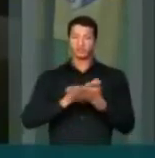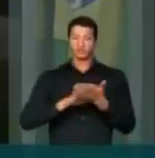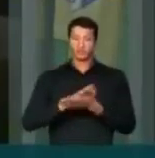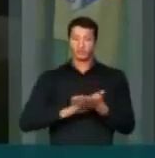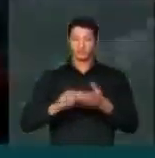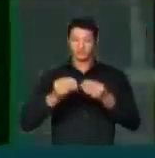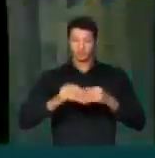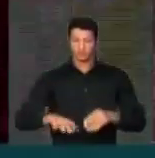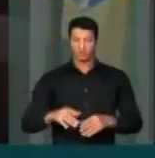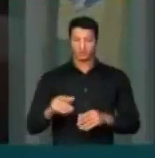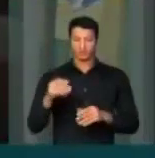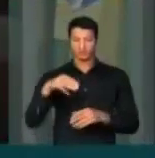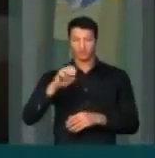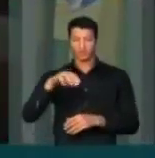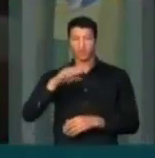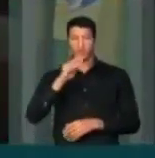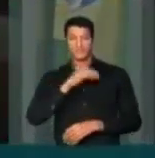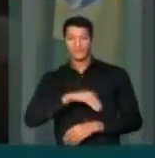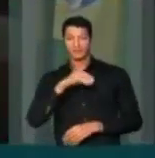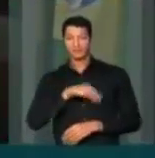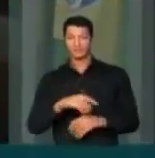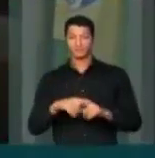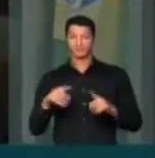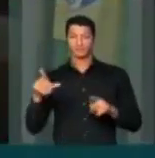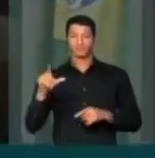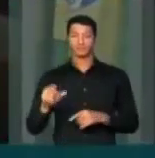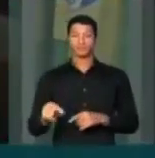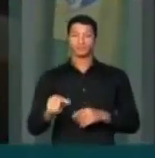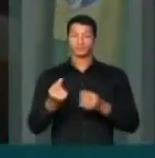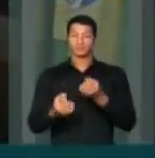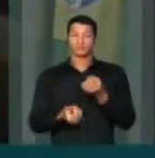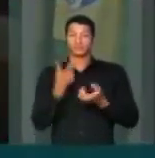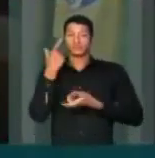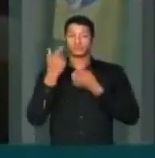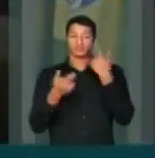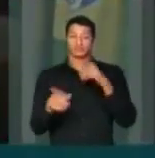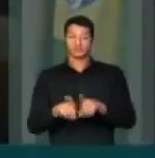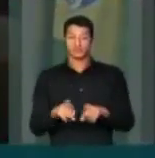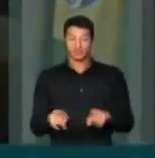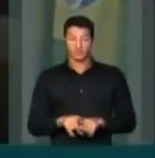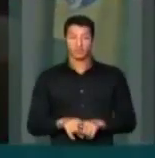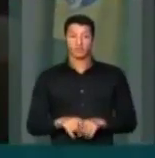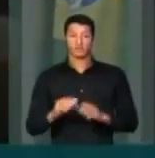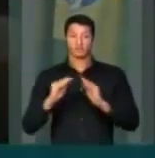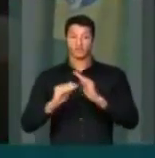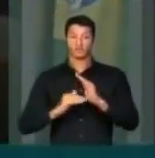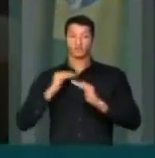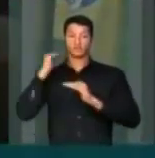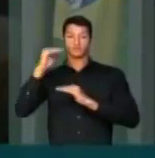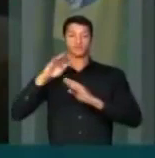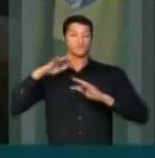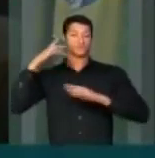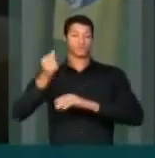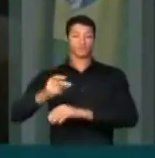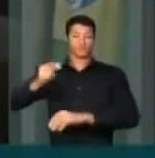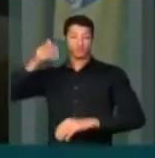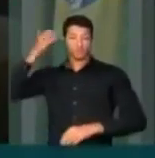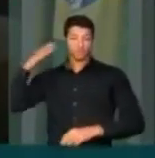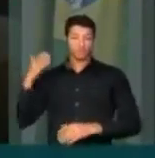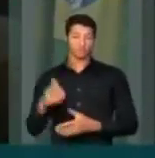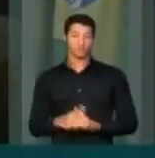grave. Foi o mensalão, mas esse escândalo, ele supera todos os outros.